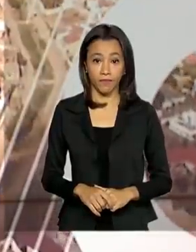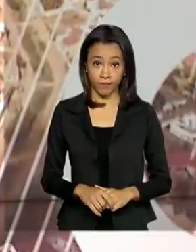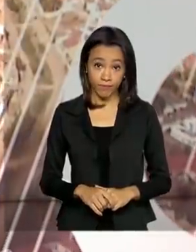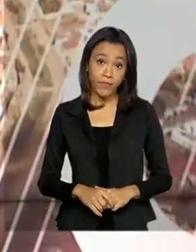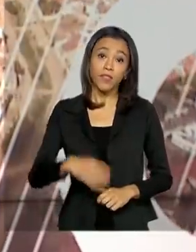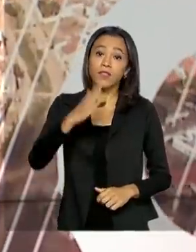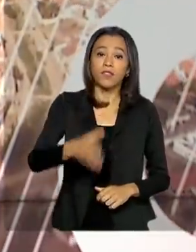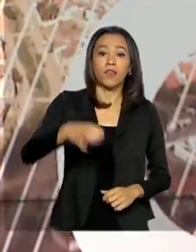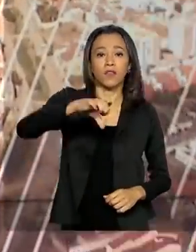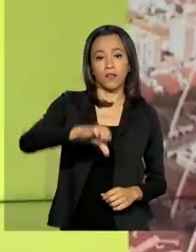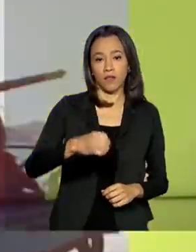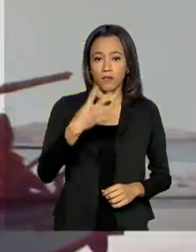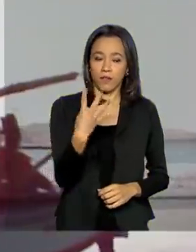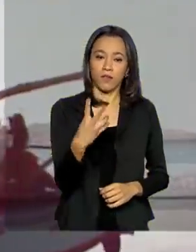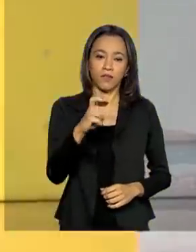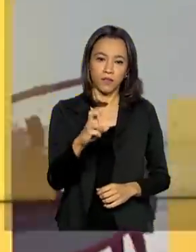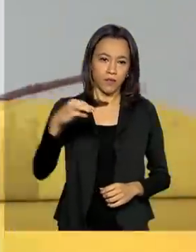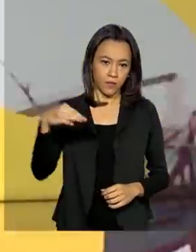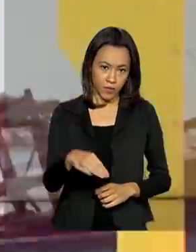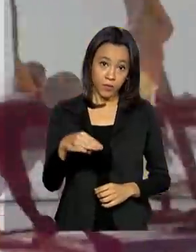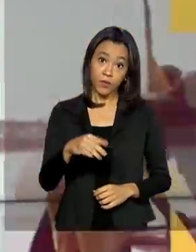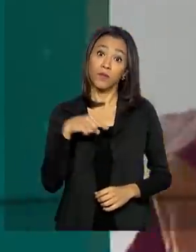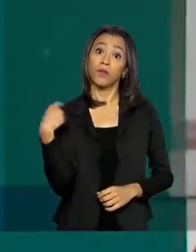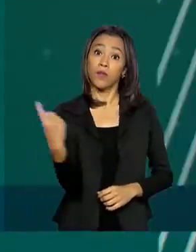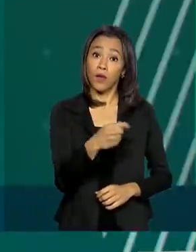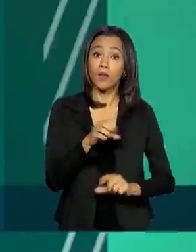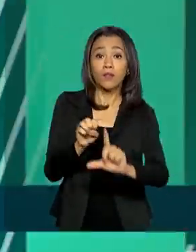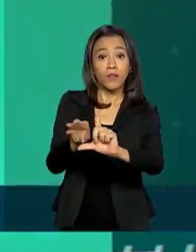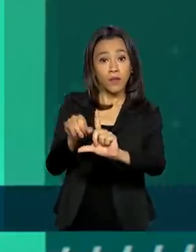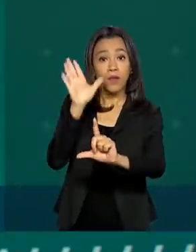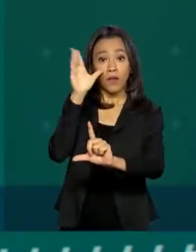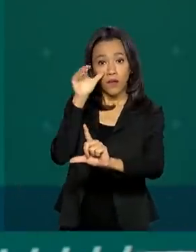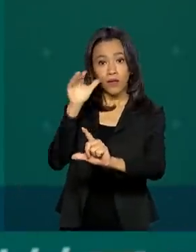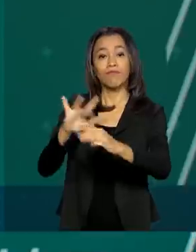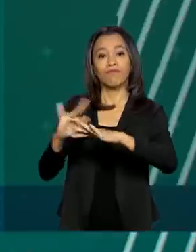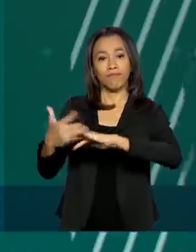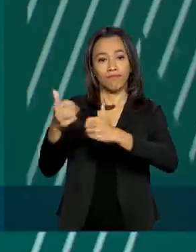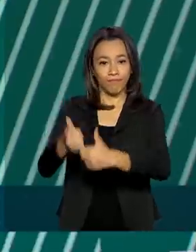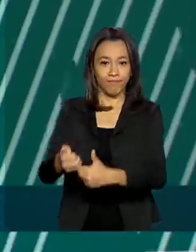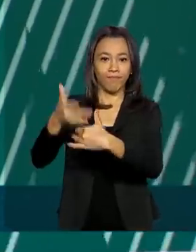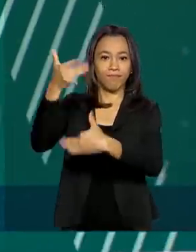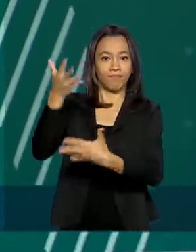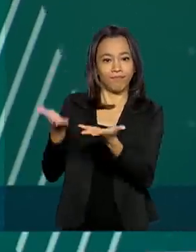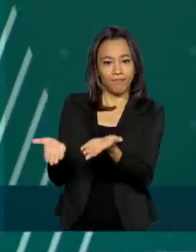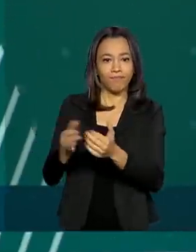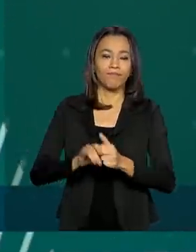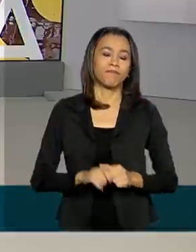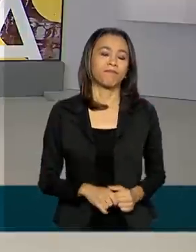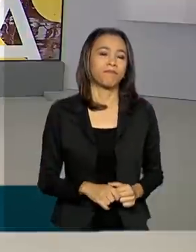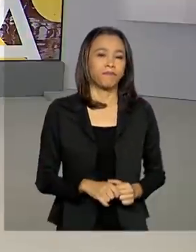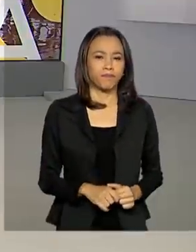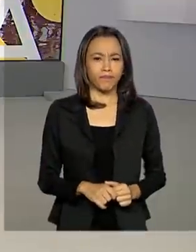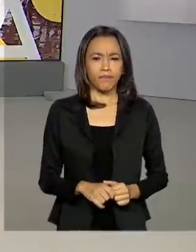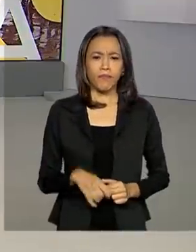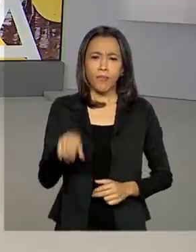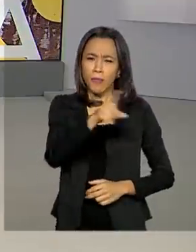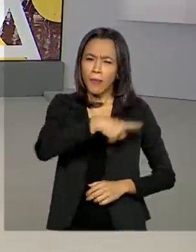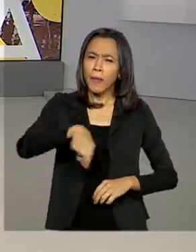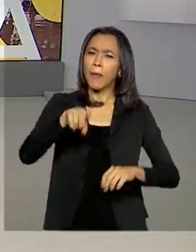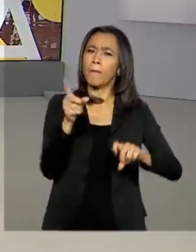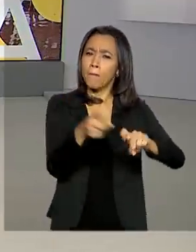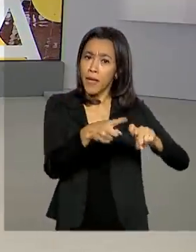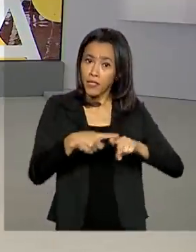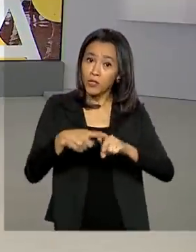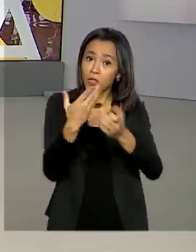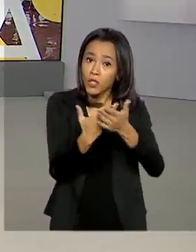São 9 horas e 45 minutos. Nós estamos ao vivo também pelas redes sociais. Médicos